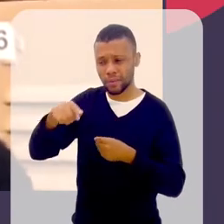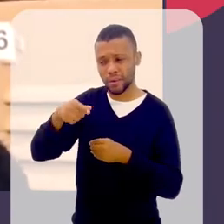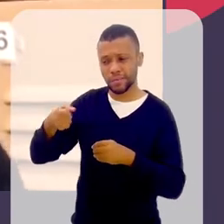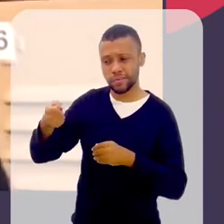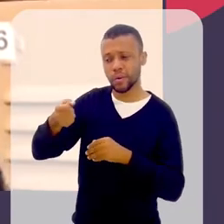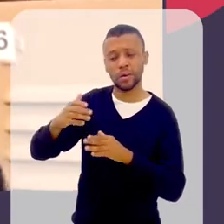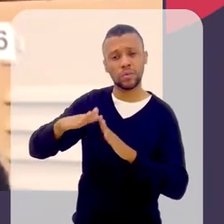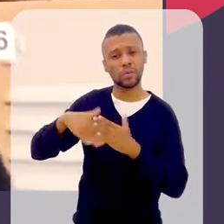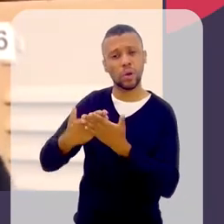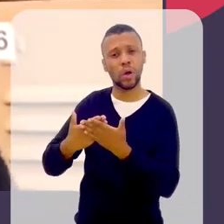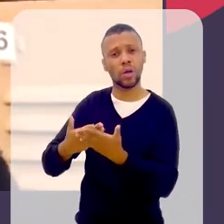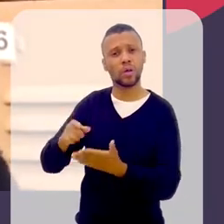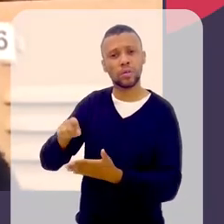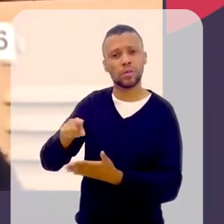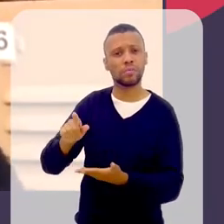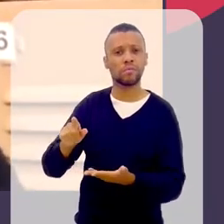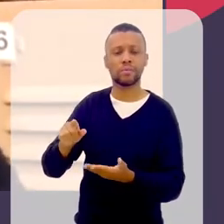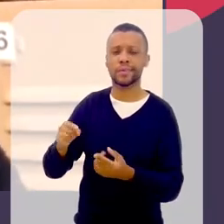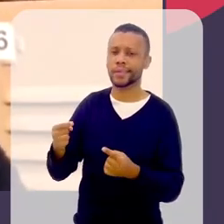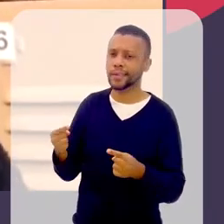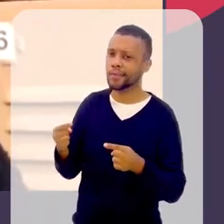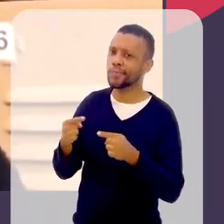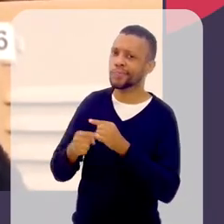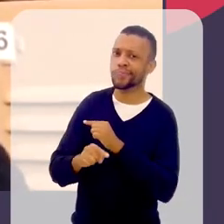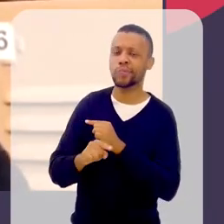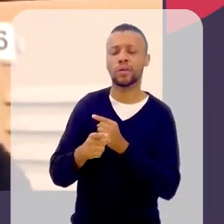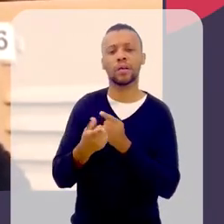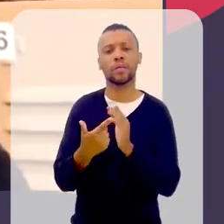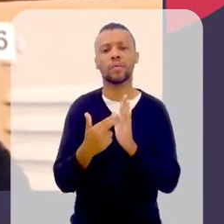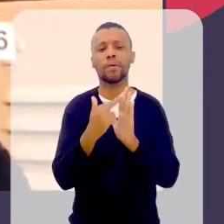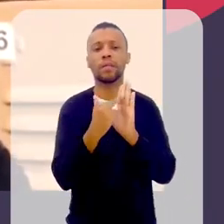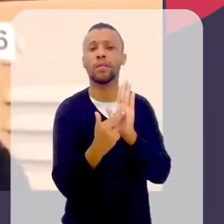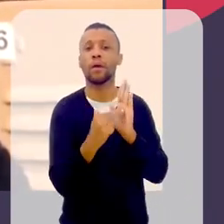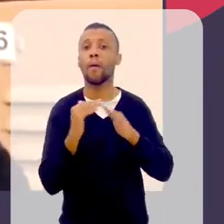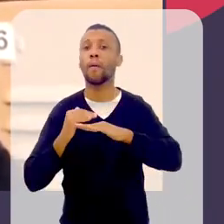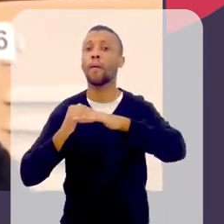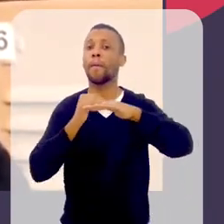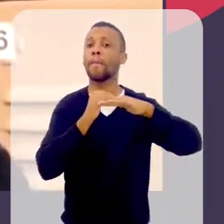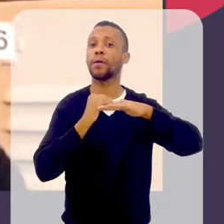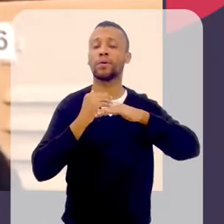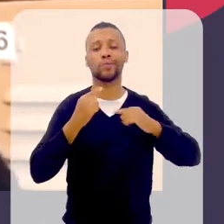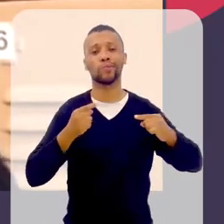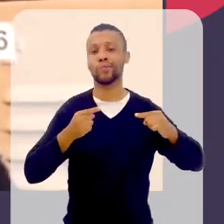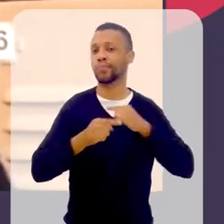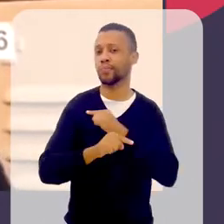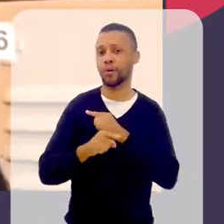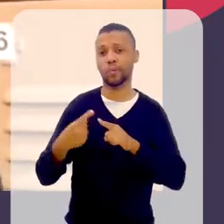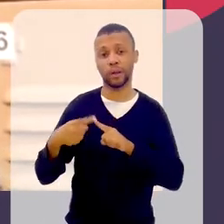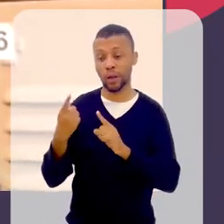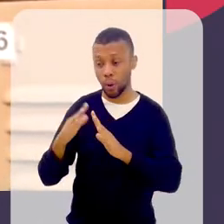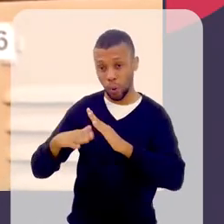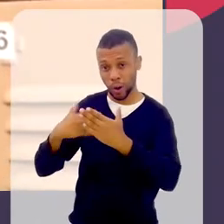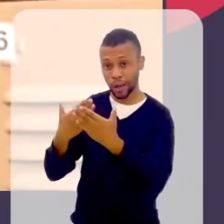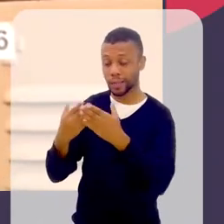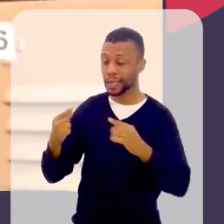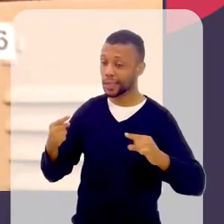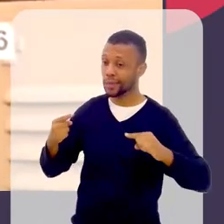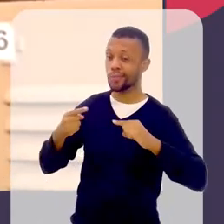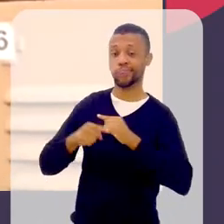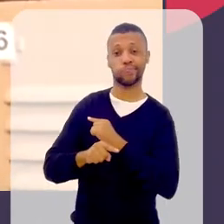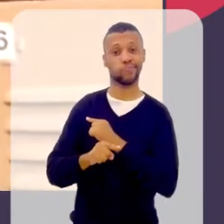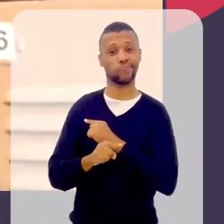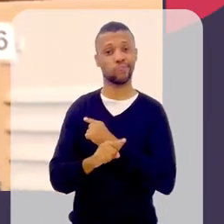nesse colégio? Esse colégio não serve, porque era isso. O colégio dela não